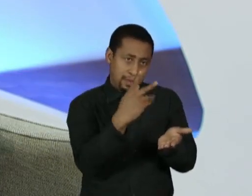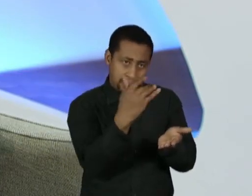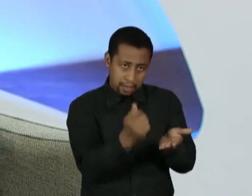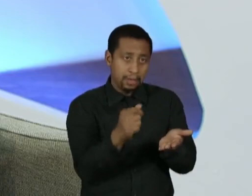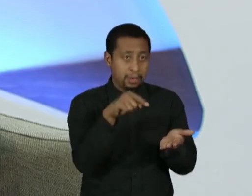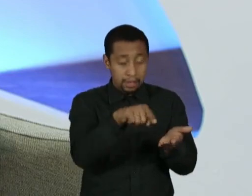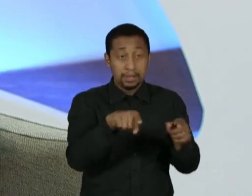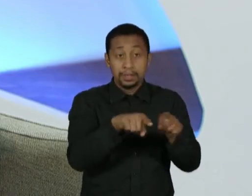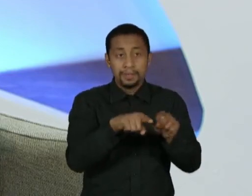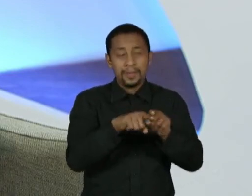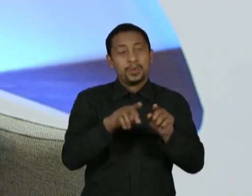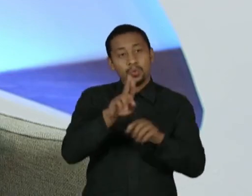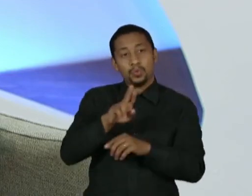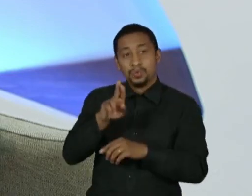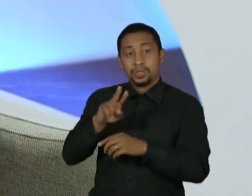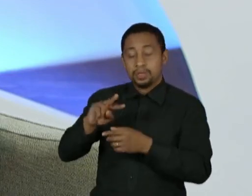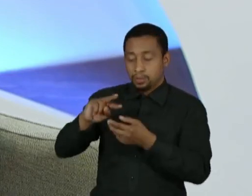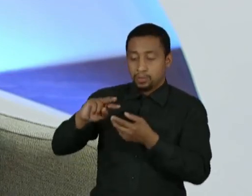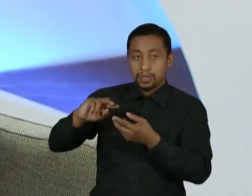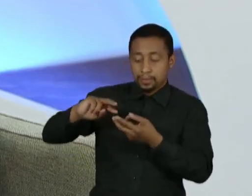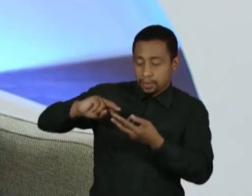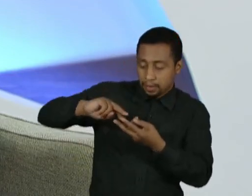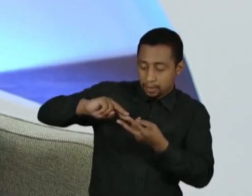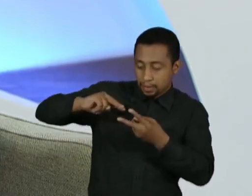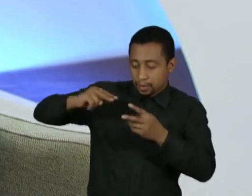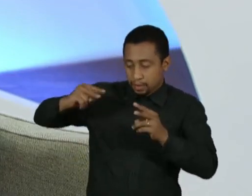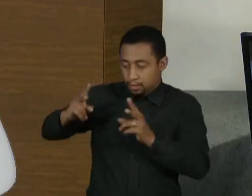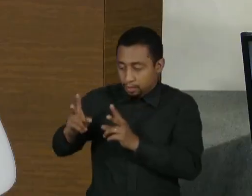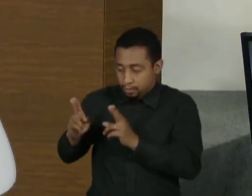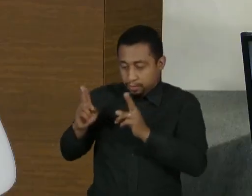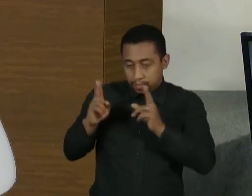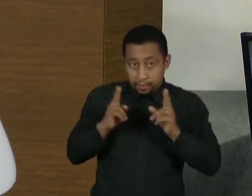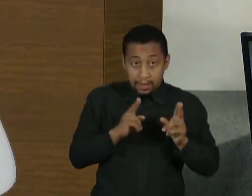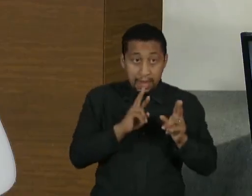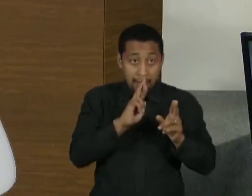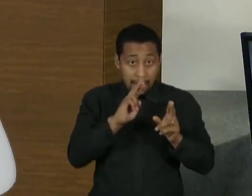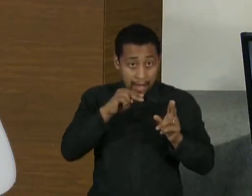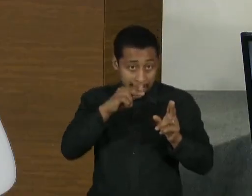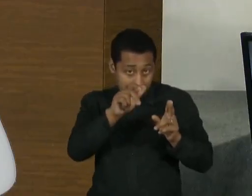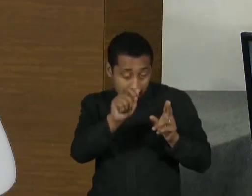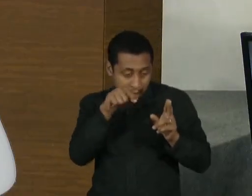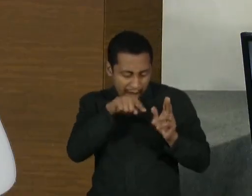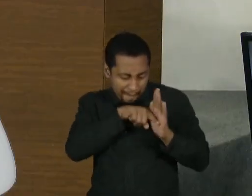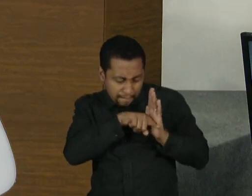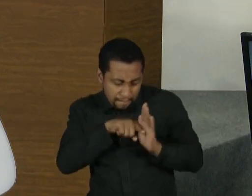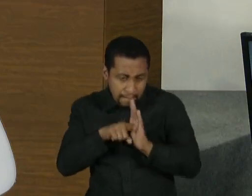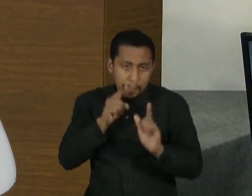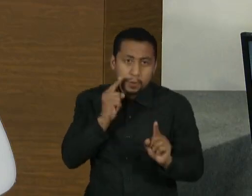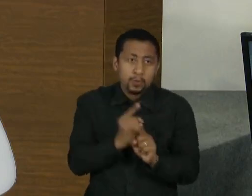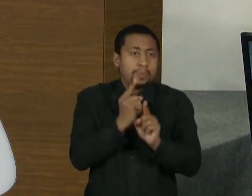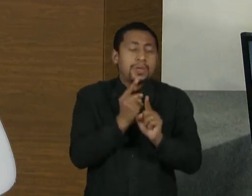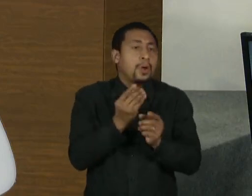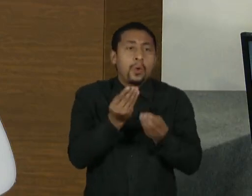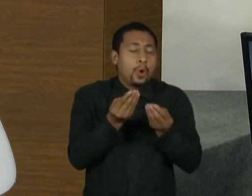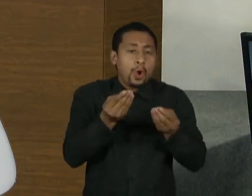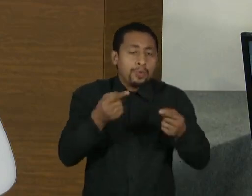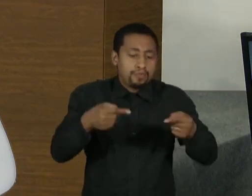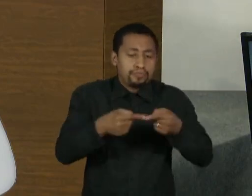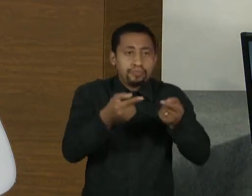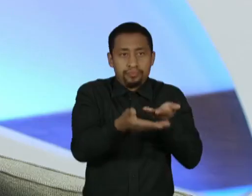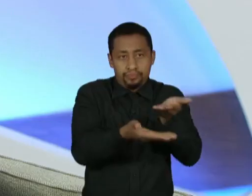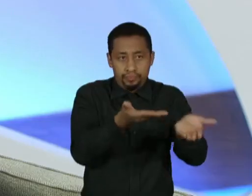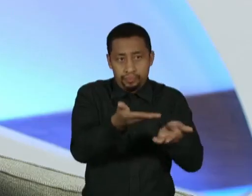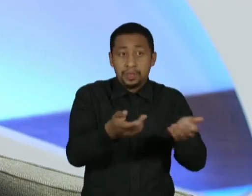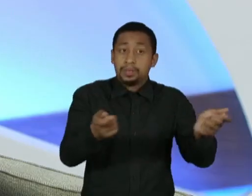pâncreas e melanoma, isso vai ser expandido para outros tumores, onde se retira o tumor do paciente e a partir dos antígenos do tumor se faz as